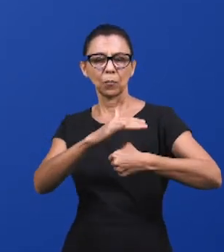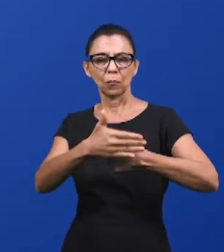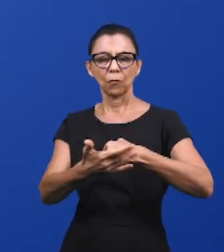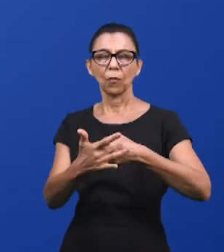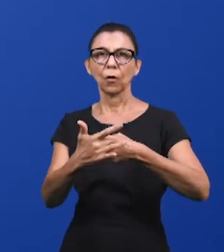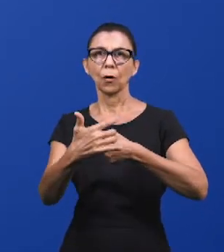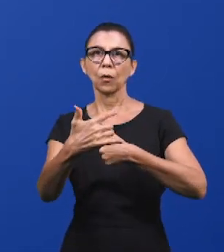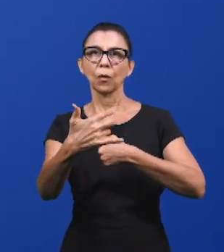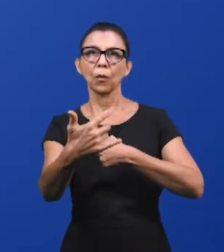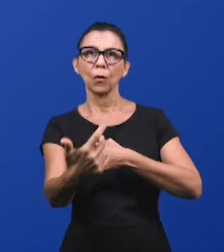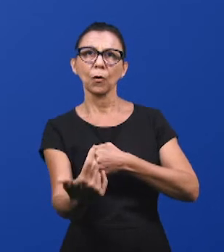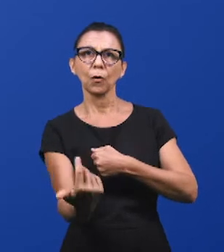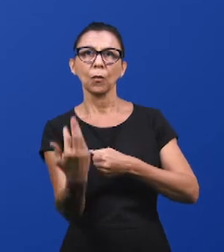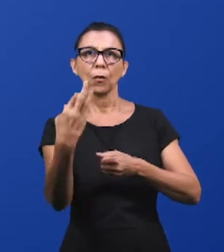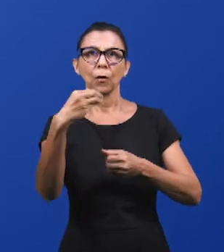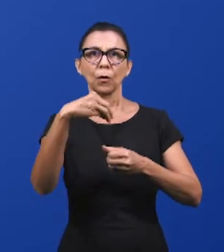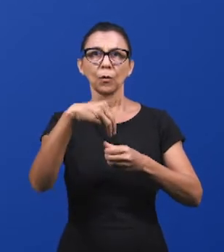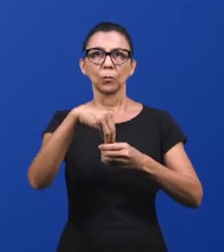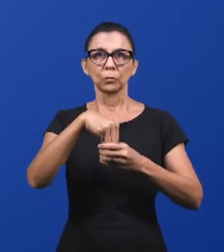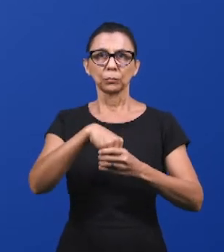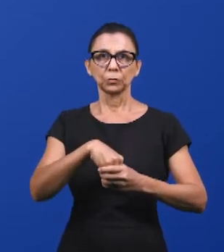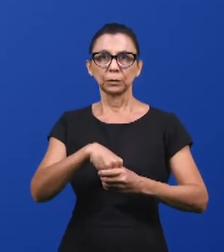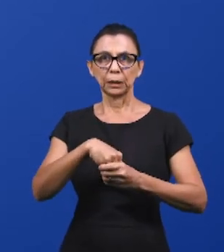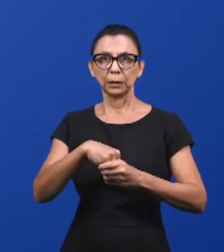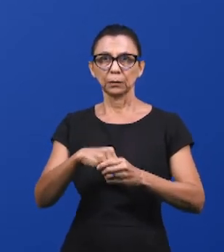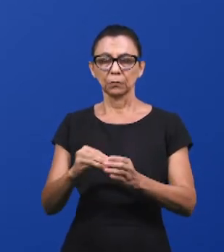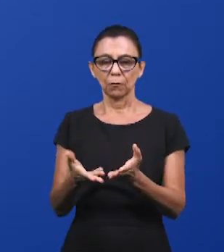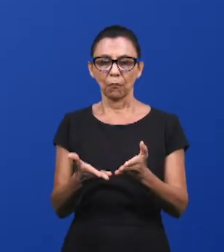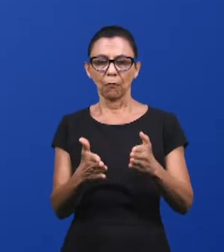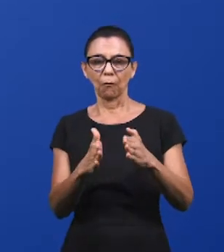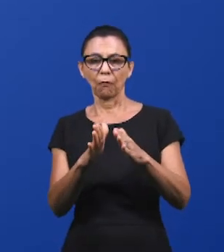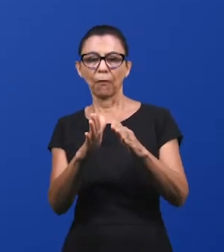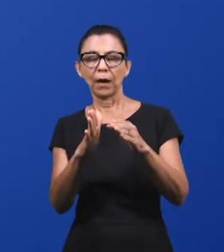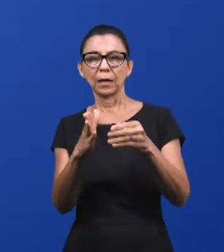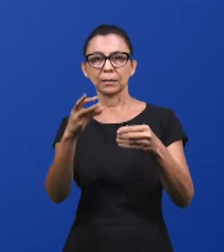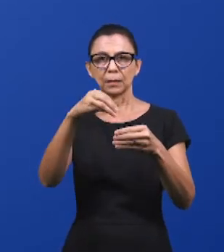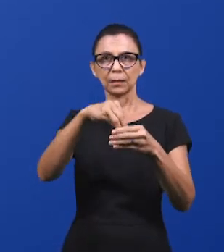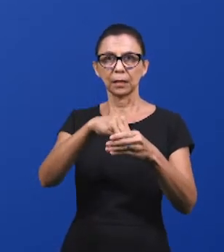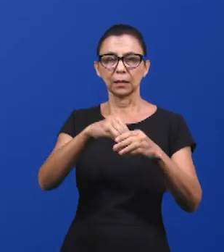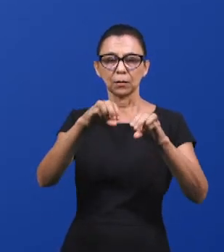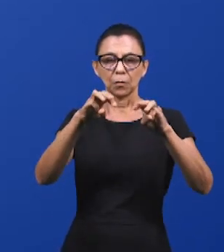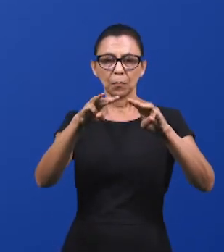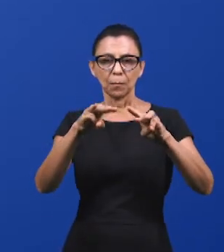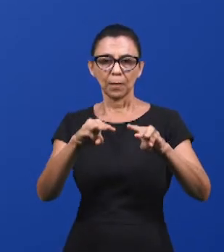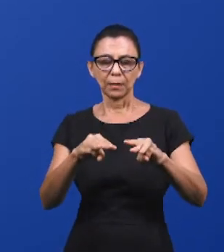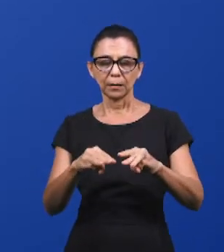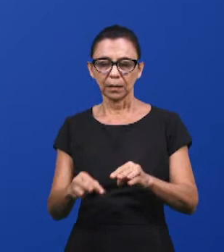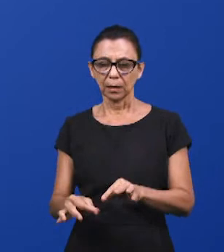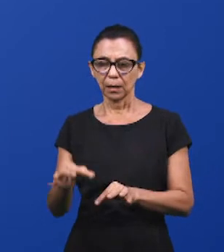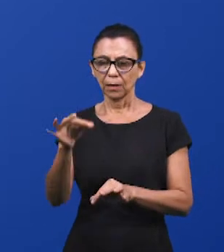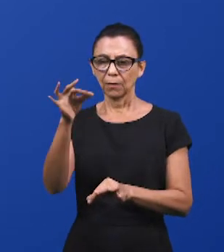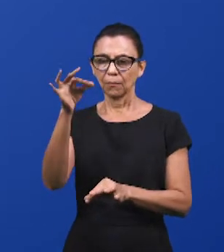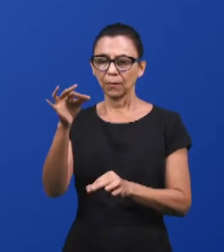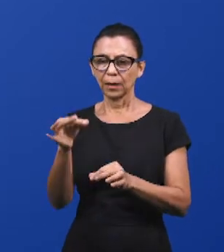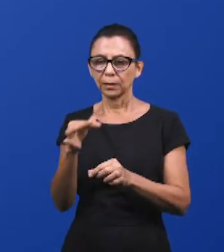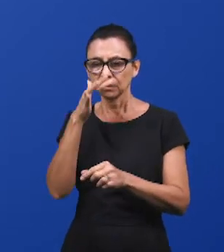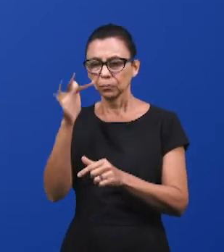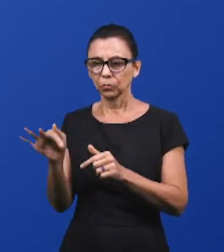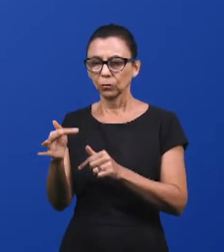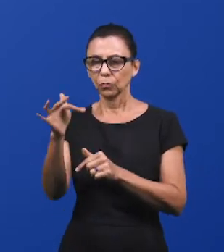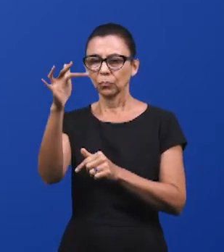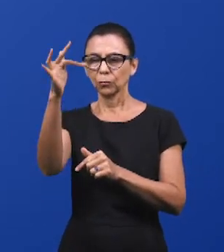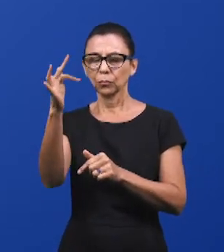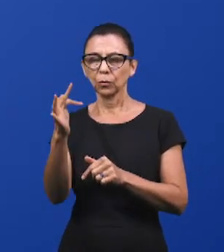estava um vaso de ouro que continha o maná e a vara de arão que tinha florescido e a sábua do